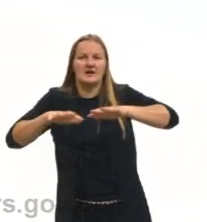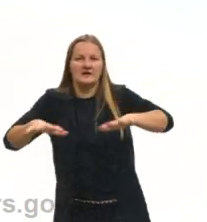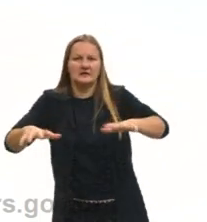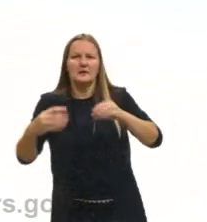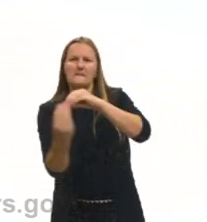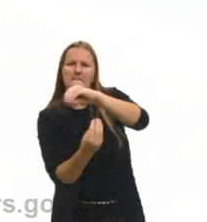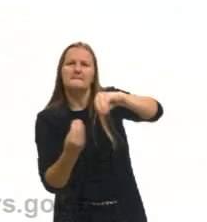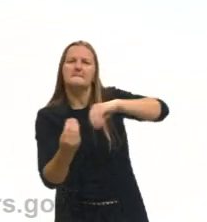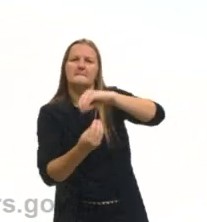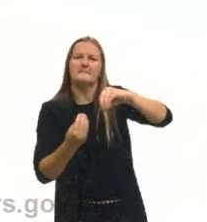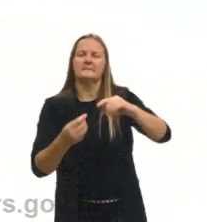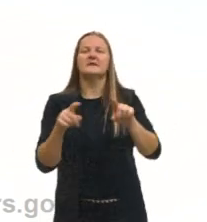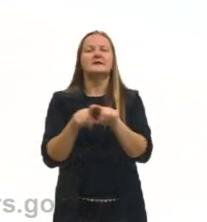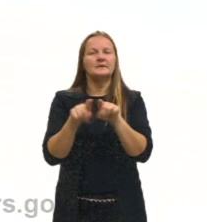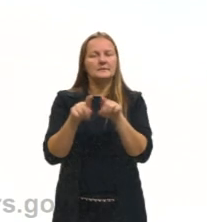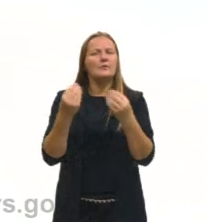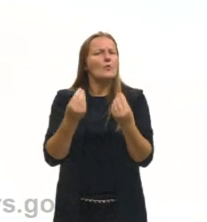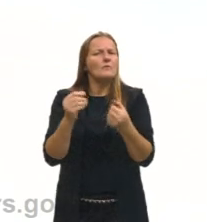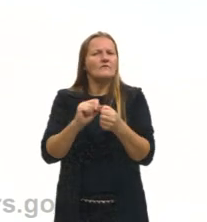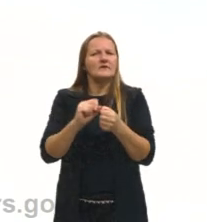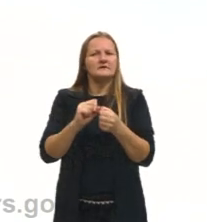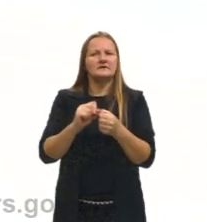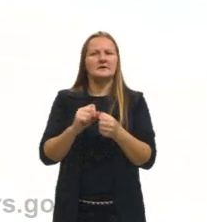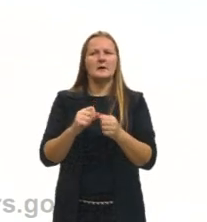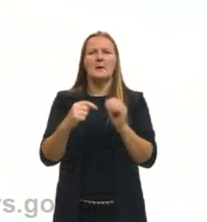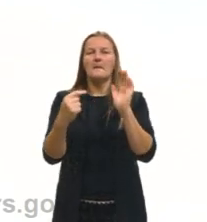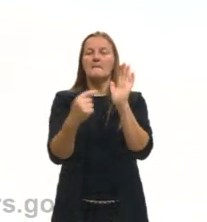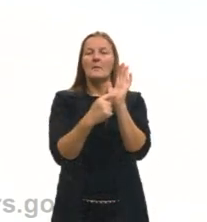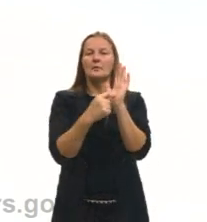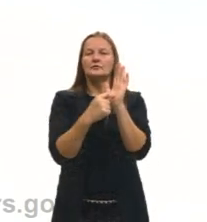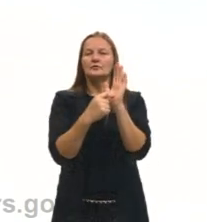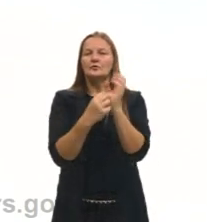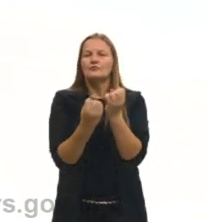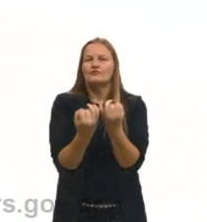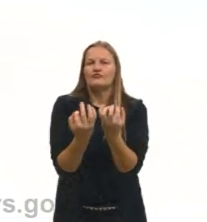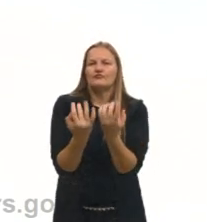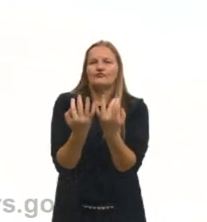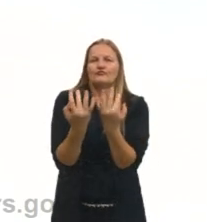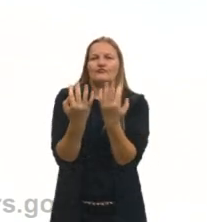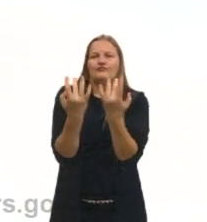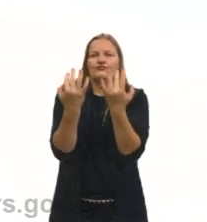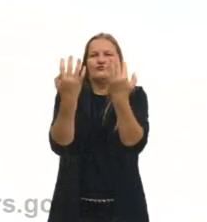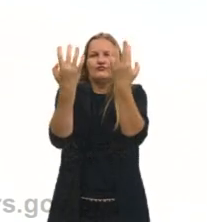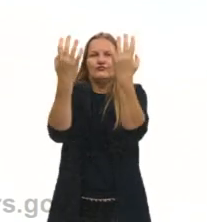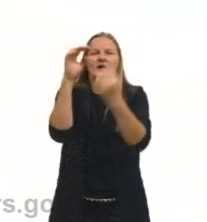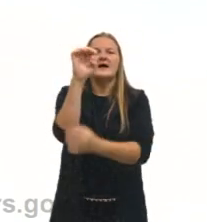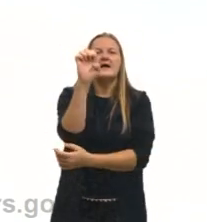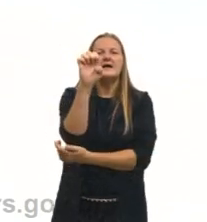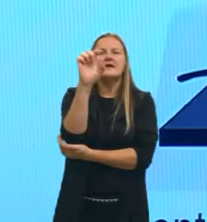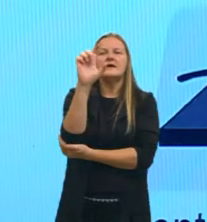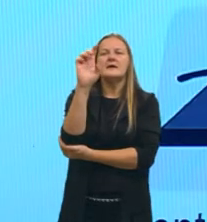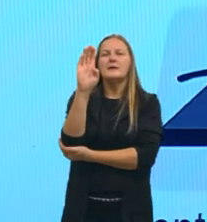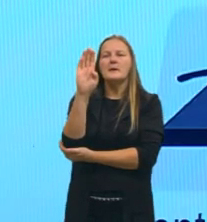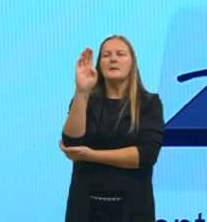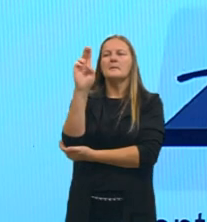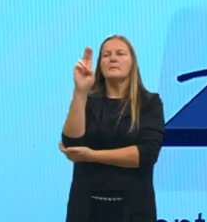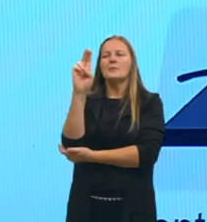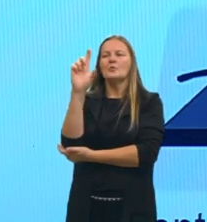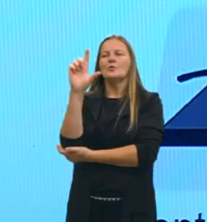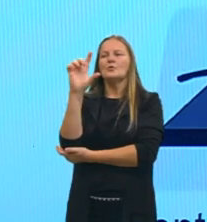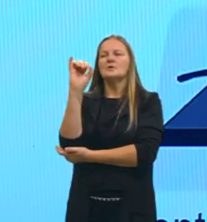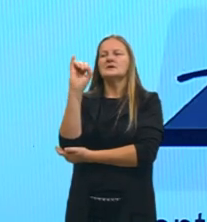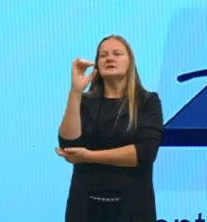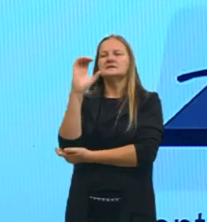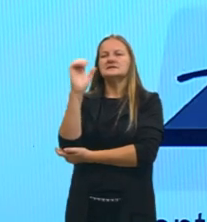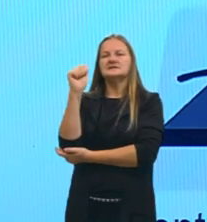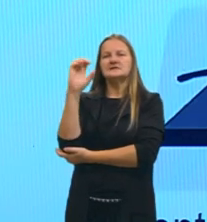misturadas, através do ponto de ebulição eu vou separar. Como que funciona? Aqui eu trouxe um aparato de laboratório, tá? Isso é bem